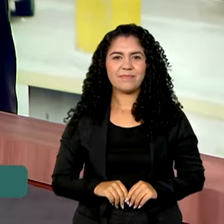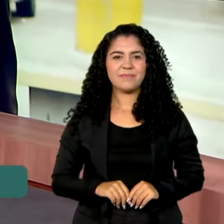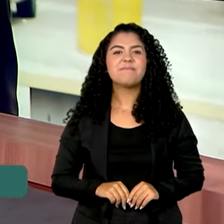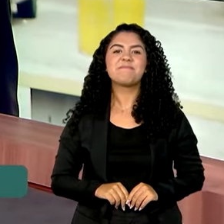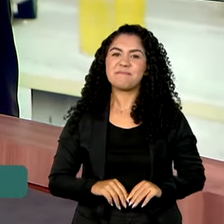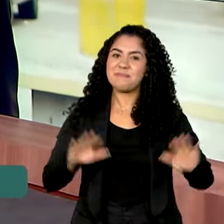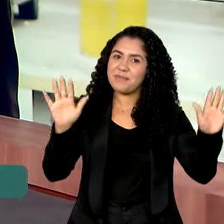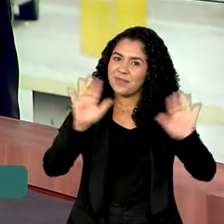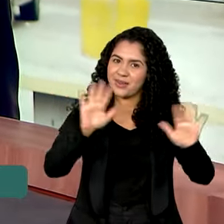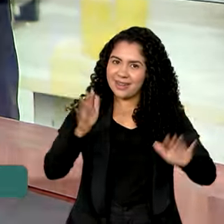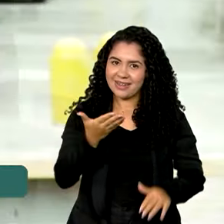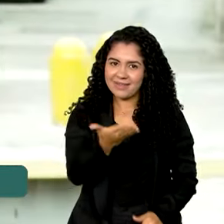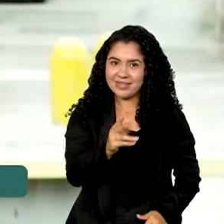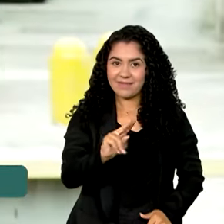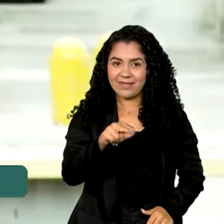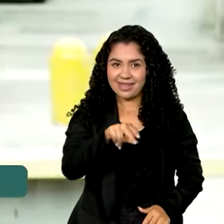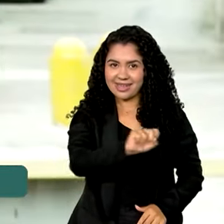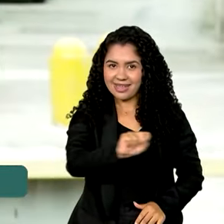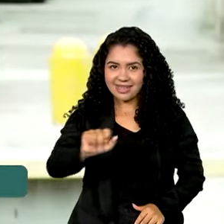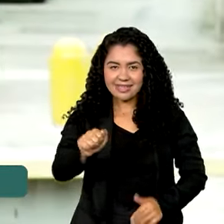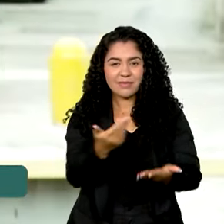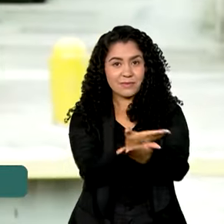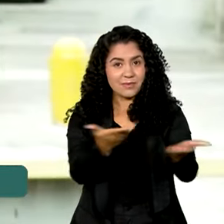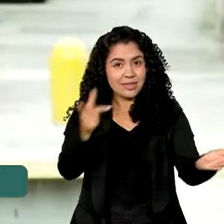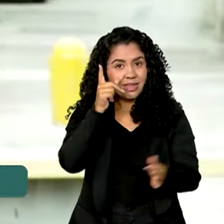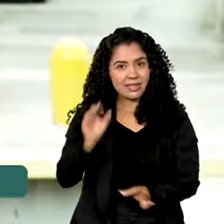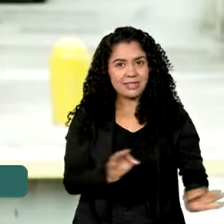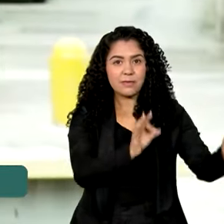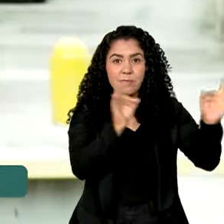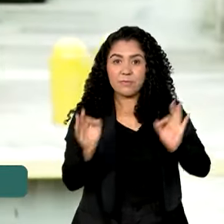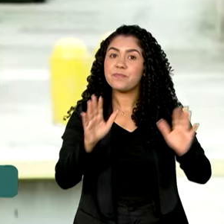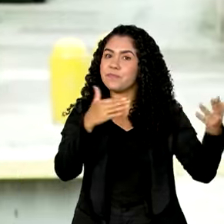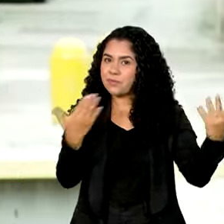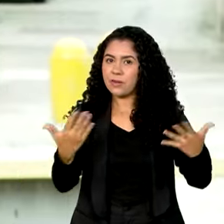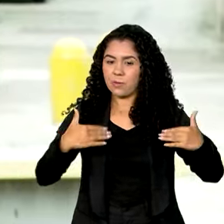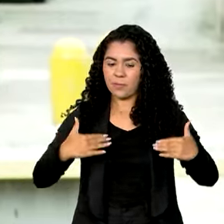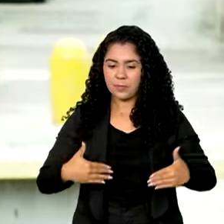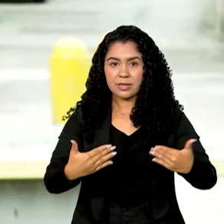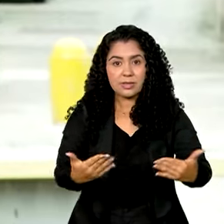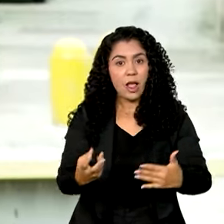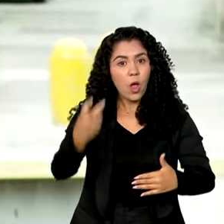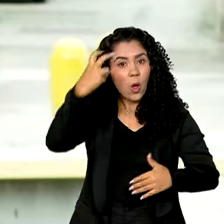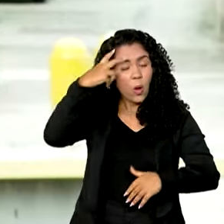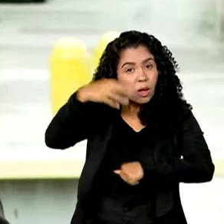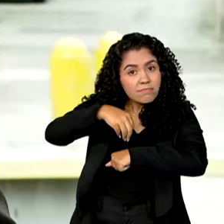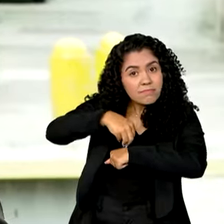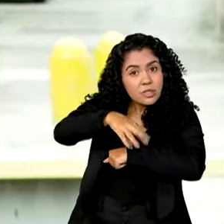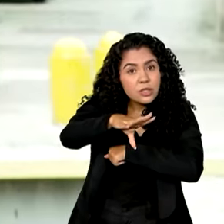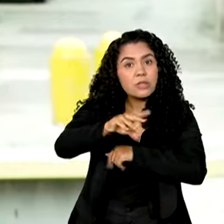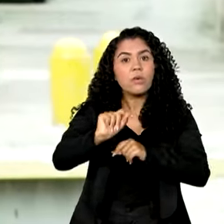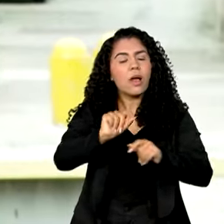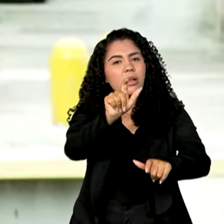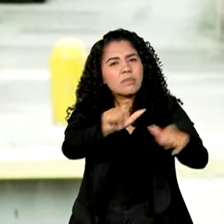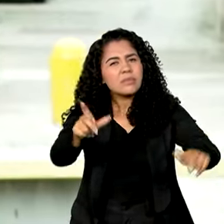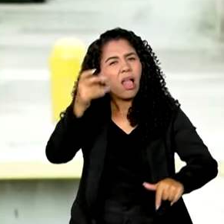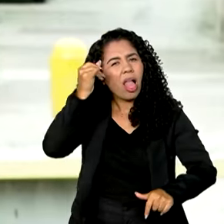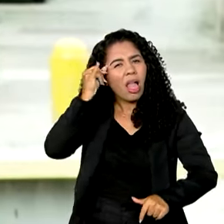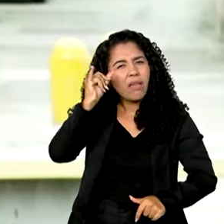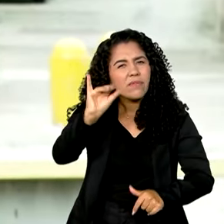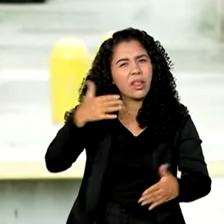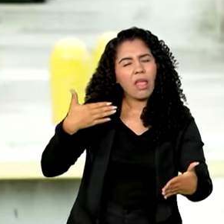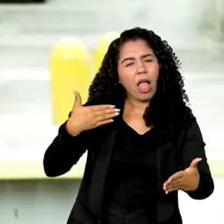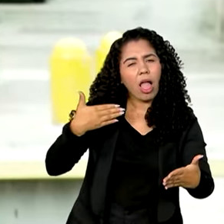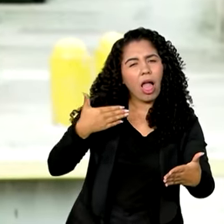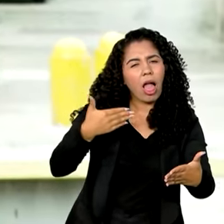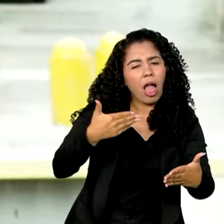Oi, Vanessa. Bom dia para você e para todos. O Ministério da Cultura recomenda que as pessoas não deixem para encaminhar